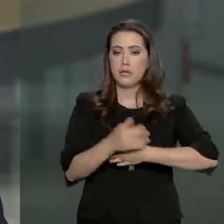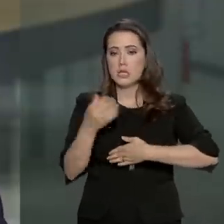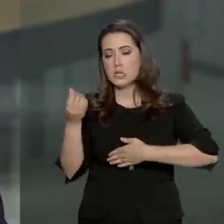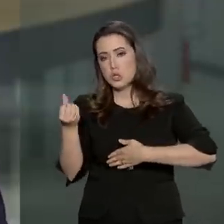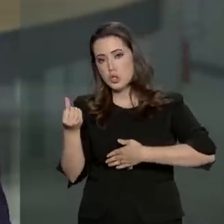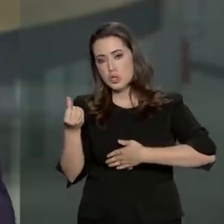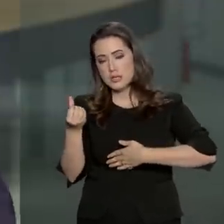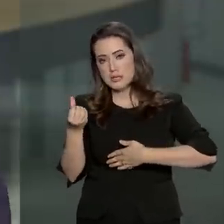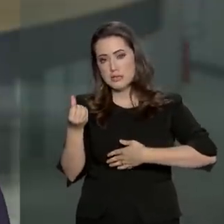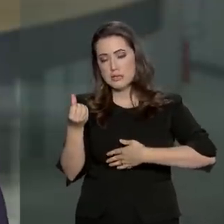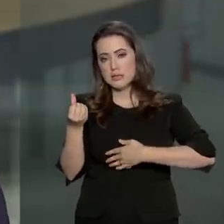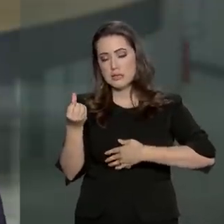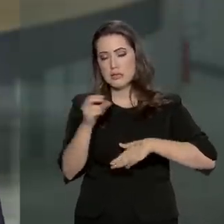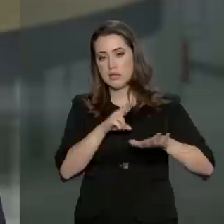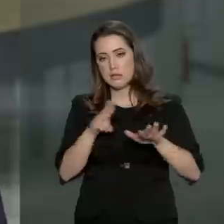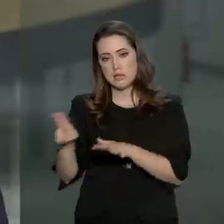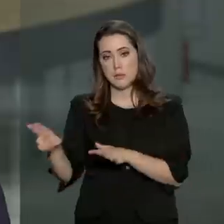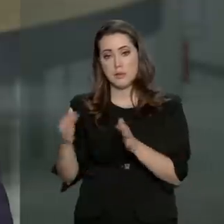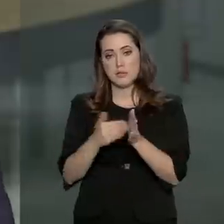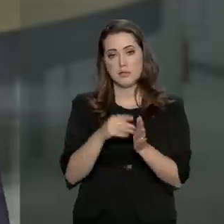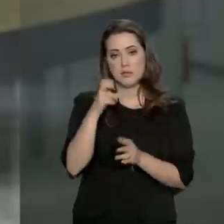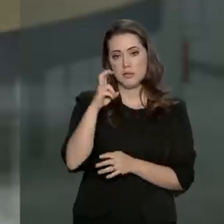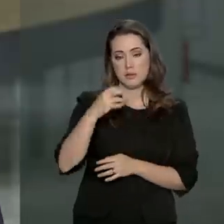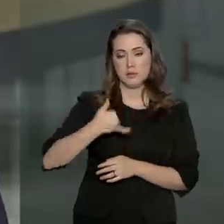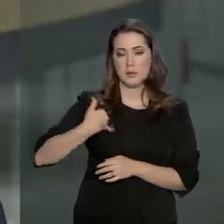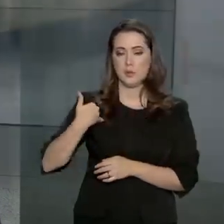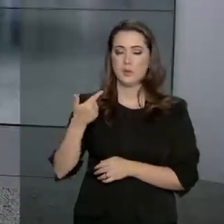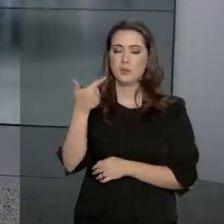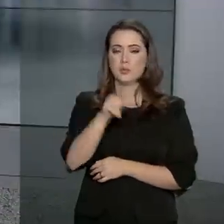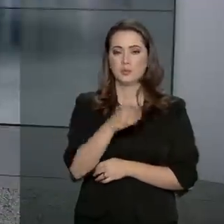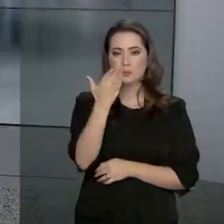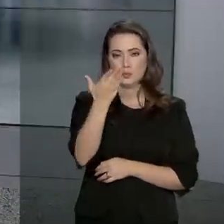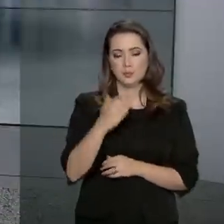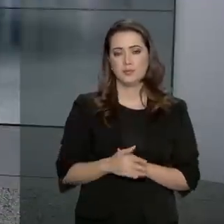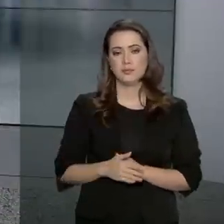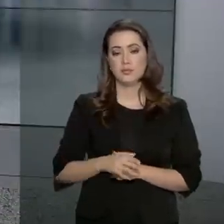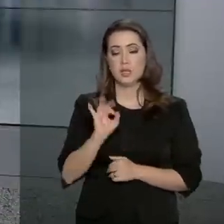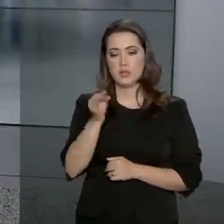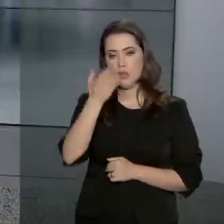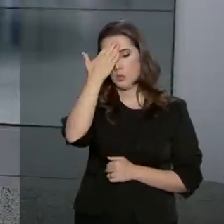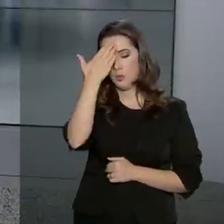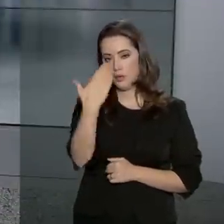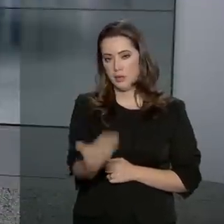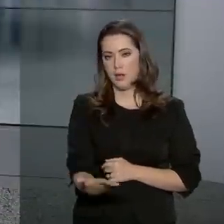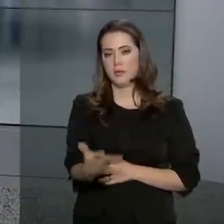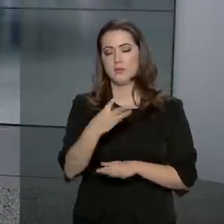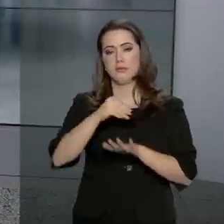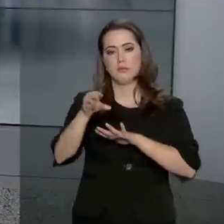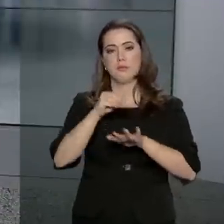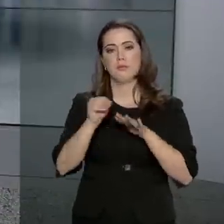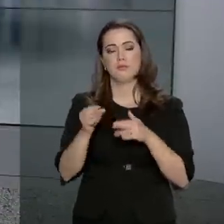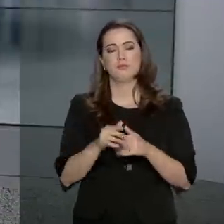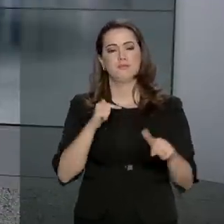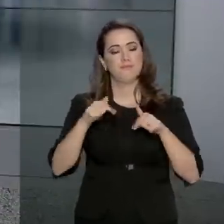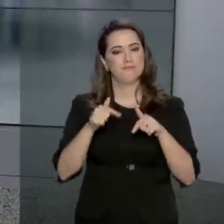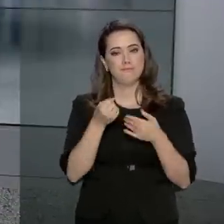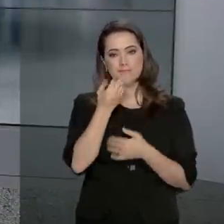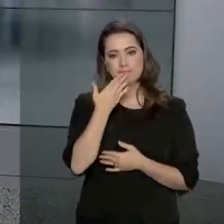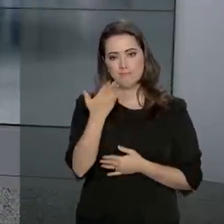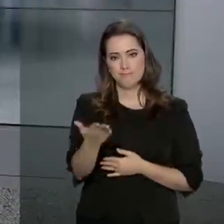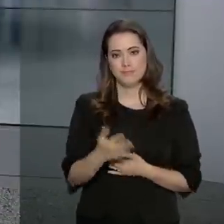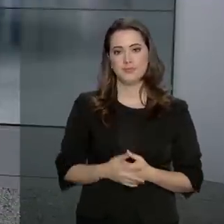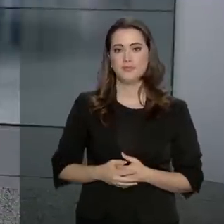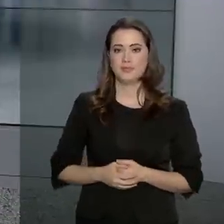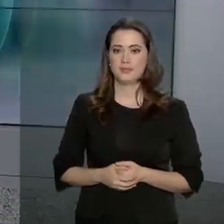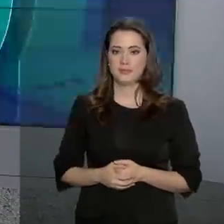6 semanas e 5 anos de idade. Eu volto com você, Alessandra. Muito obrigada, Pablo, pelas informações. Um bom trabalho para você.